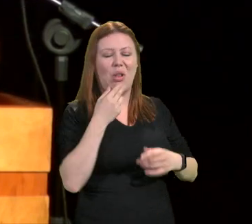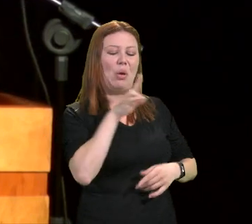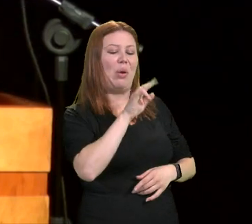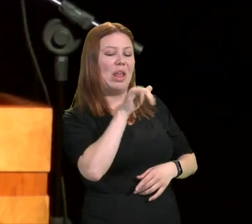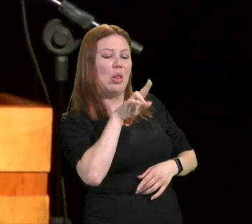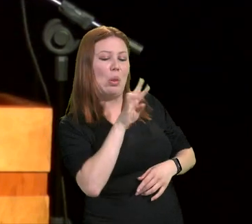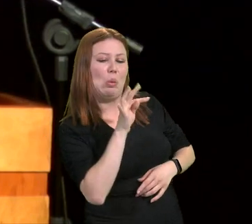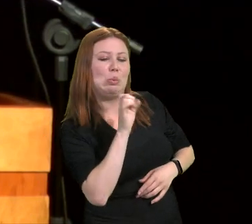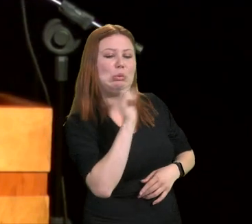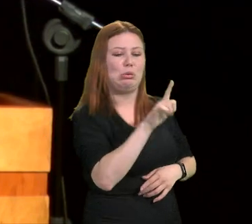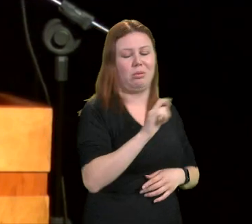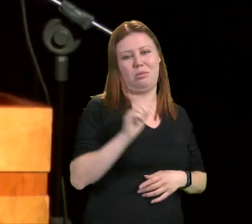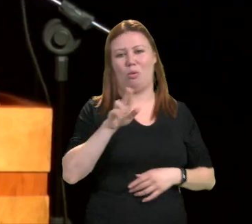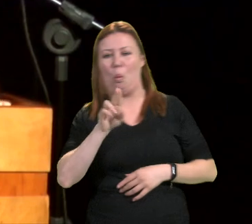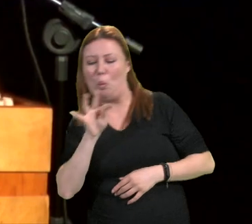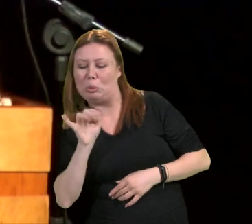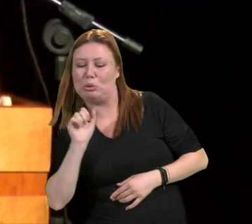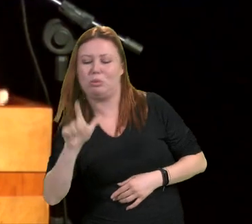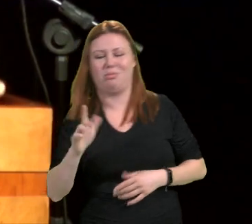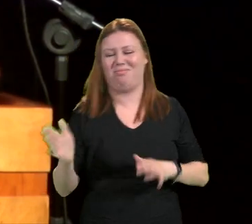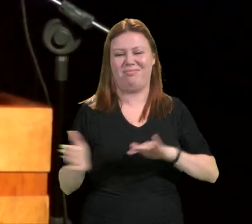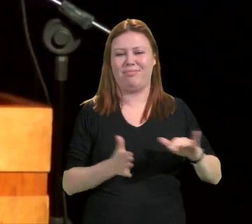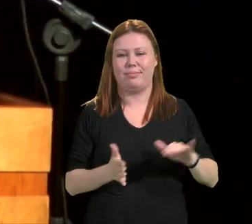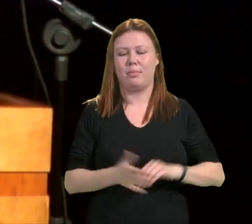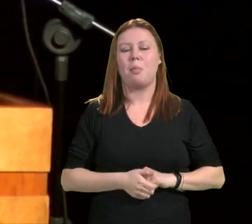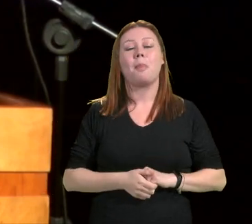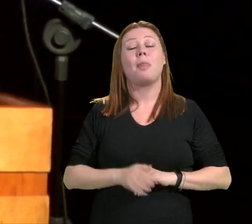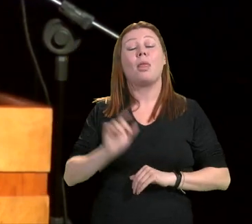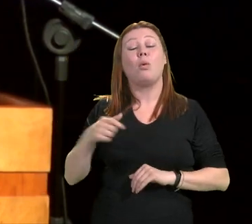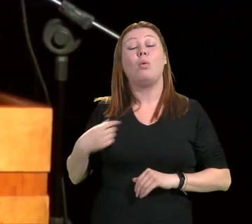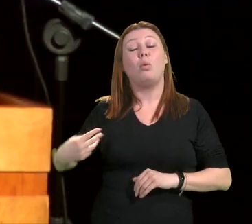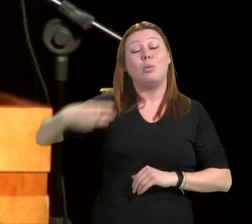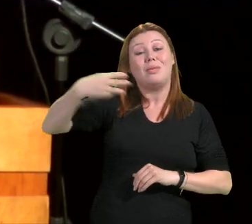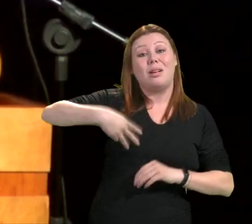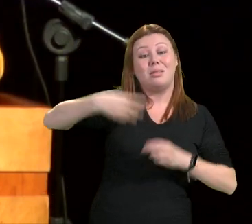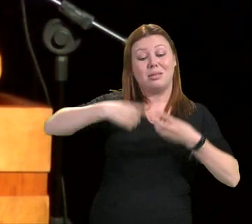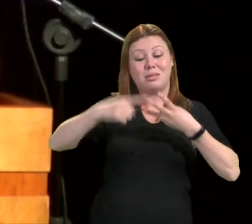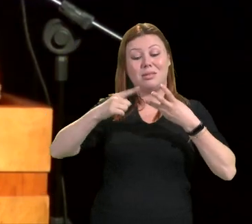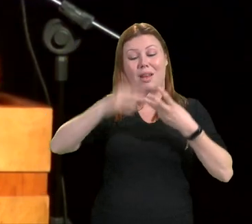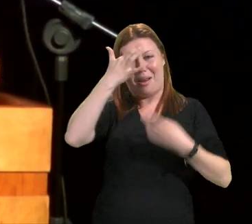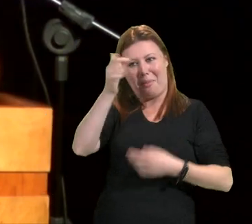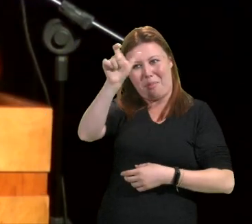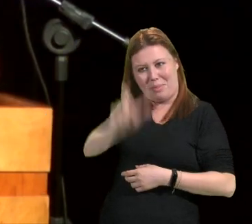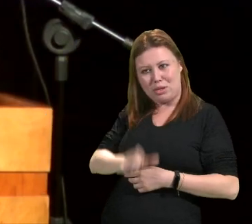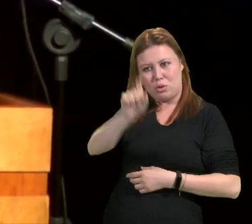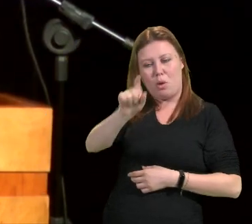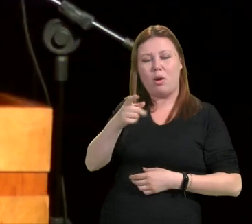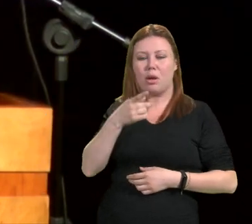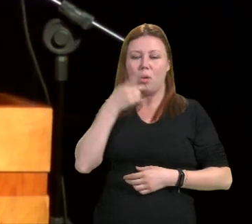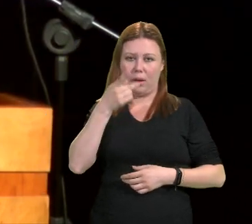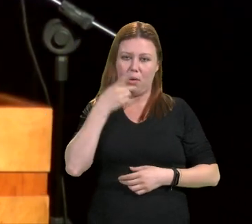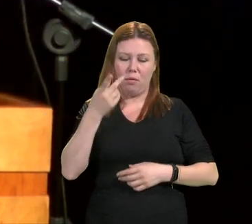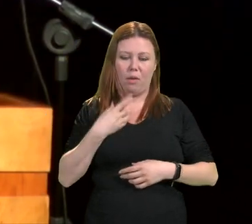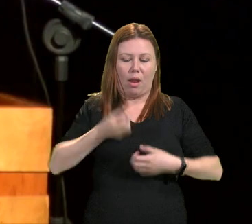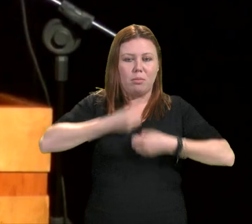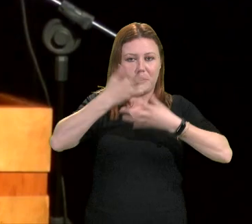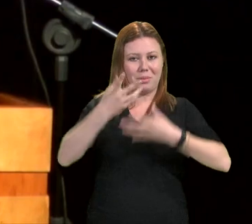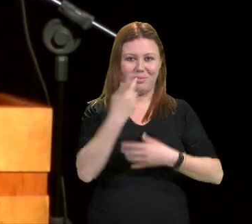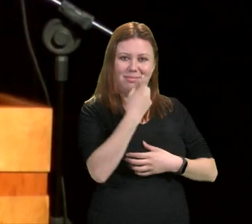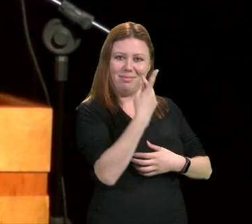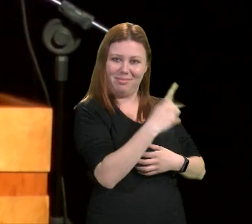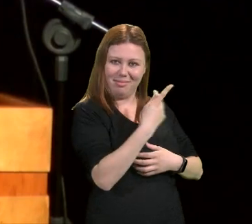inutilidade. E a terceira referência que eu gostaria de